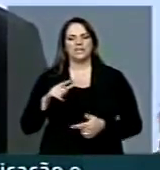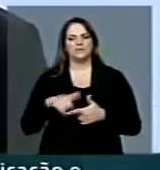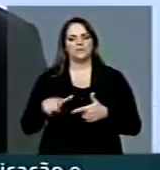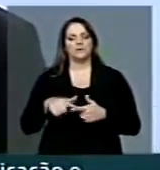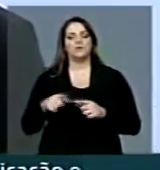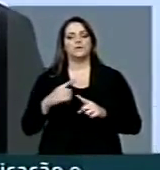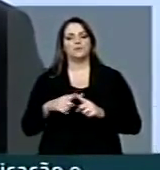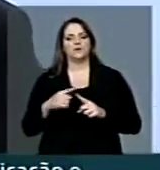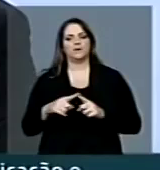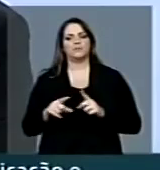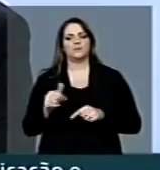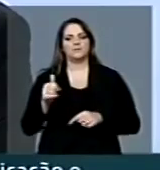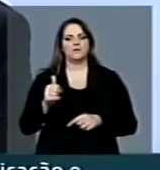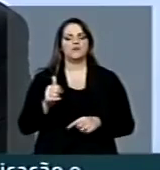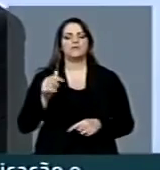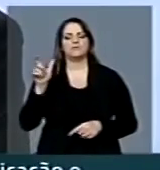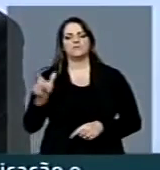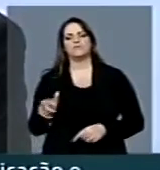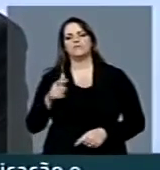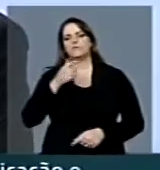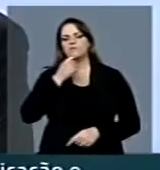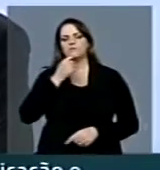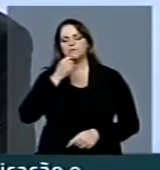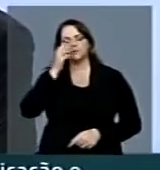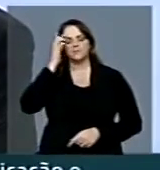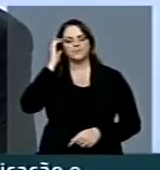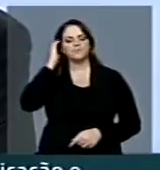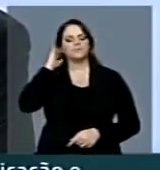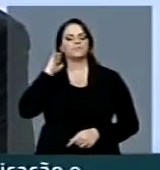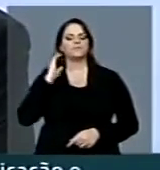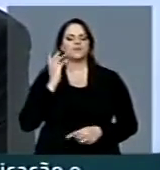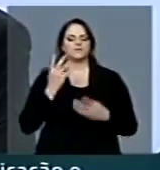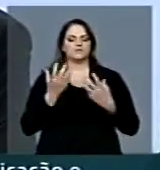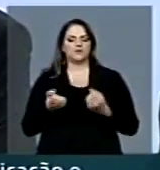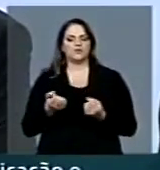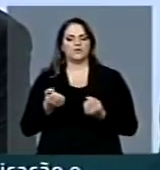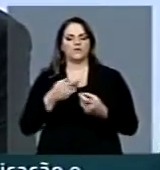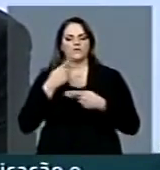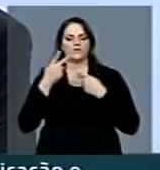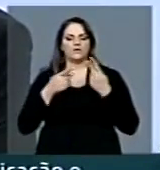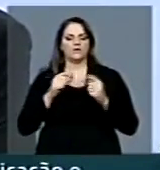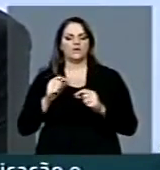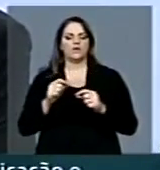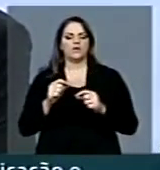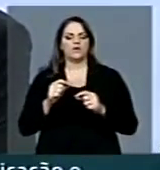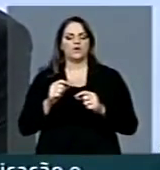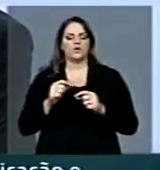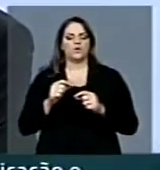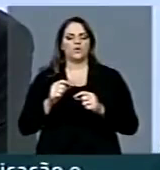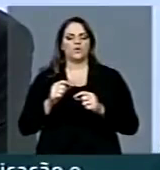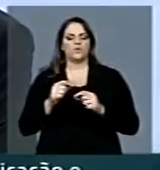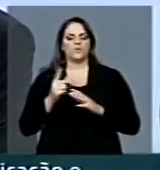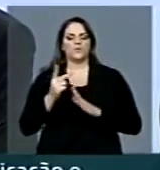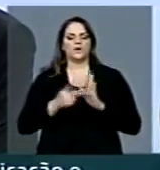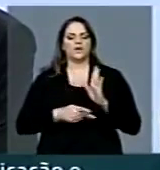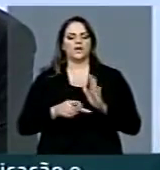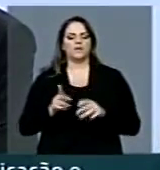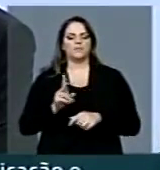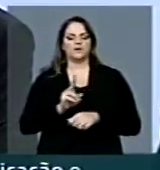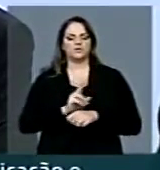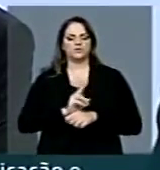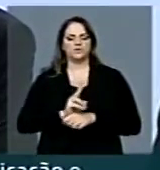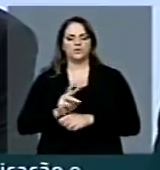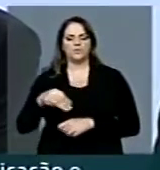autoridades dos Estados Unidos, é de que o programa de monitoramento não se limita apenas a